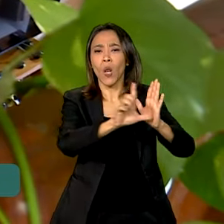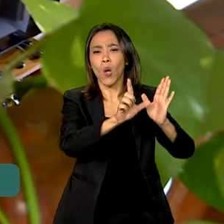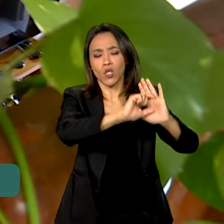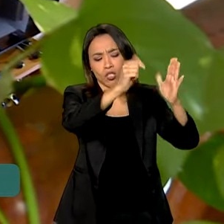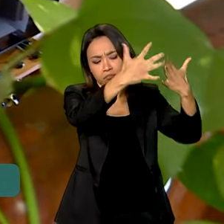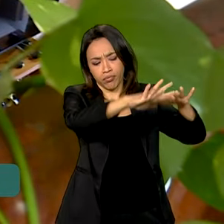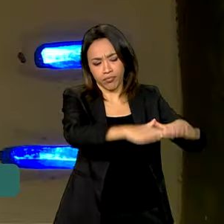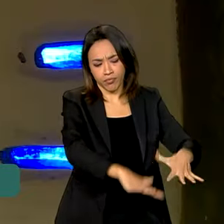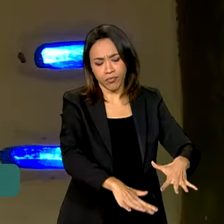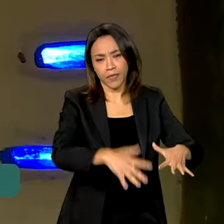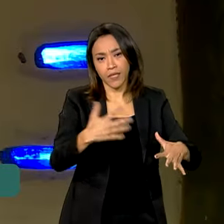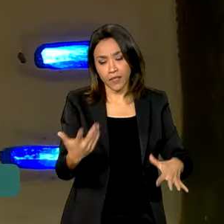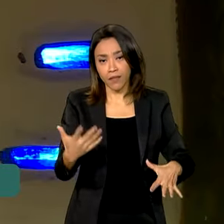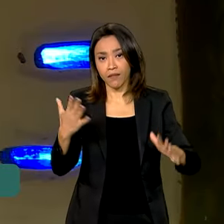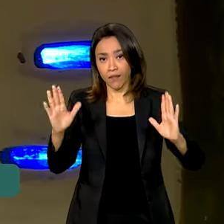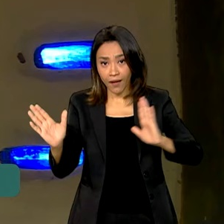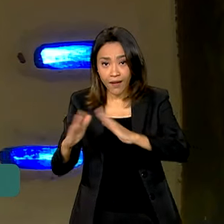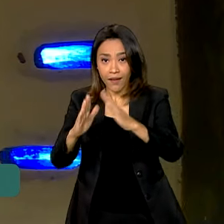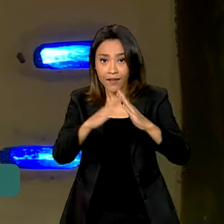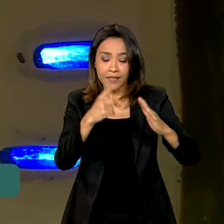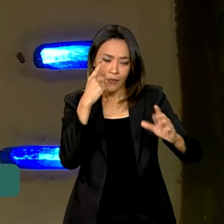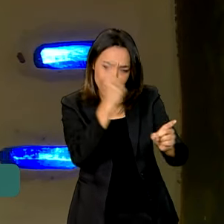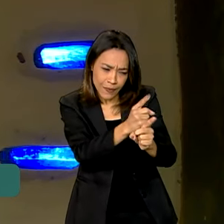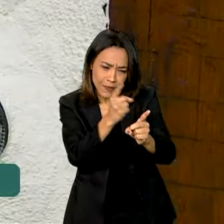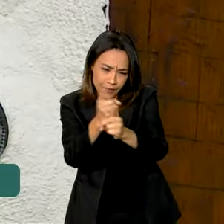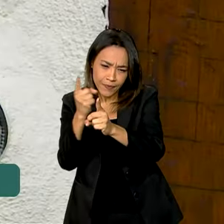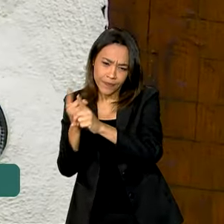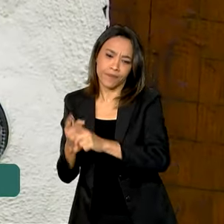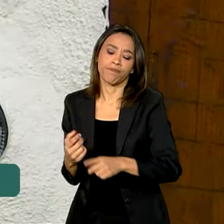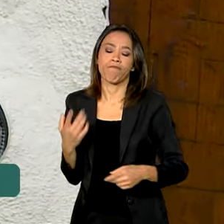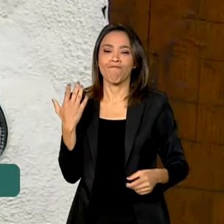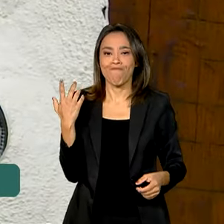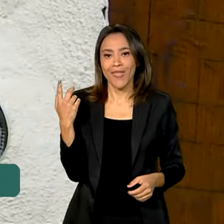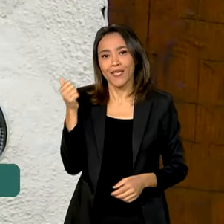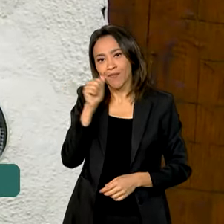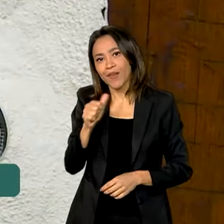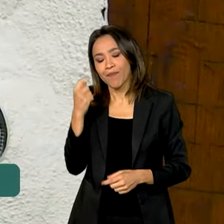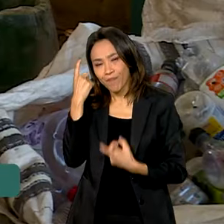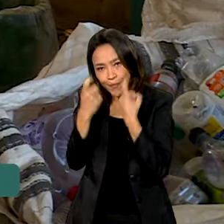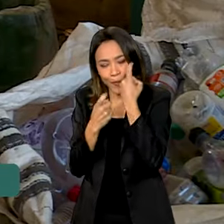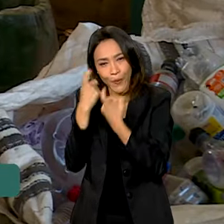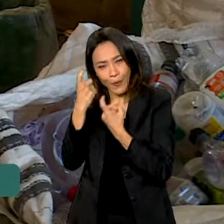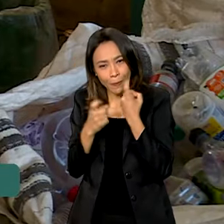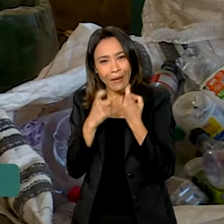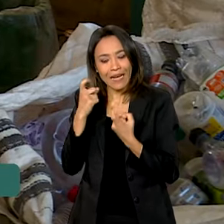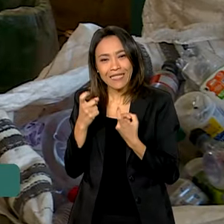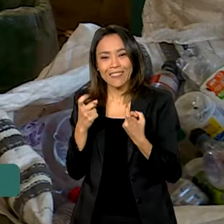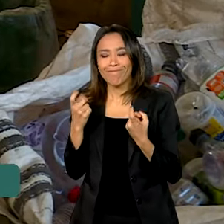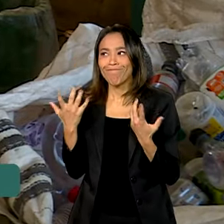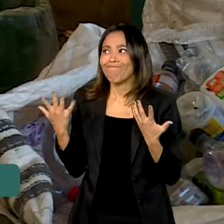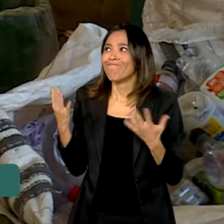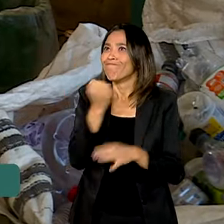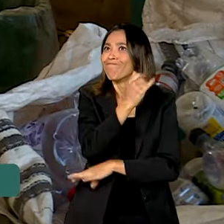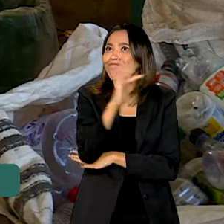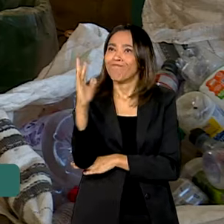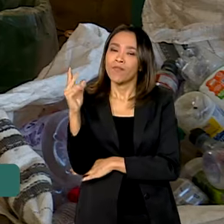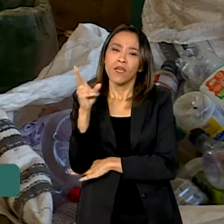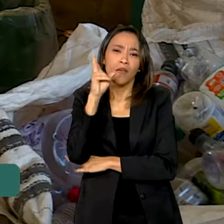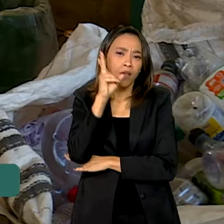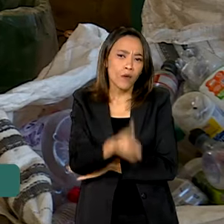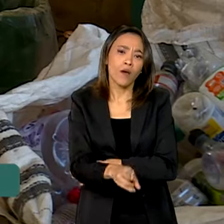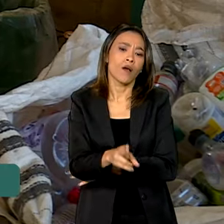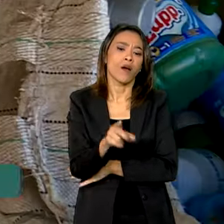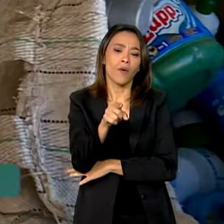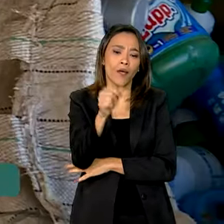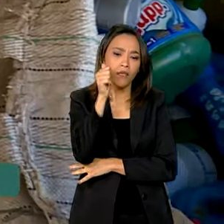Então, aquela coisa, a casa foi muito do que eu encontrei. A preocupação da Adriana com o meio ambiente é a mesma que move diariamente